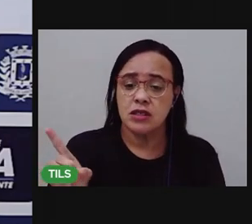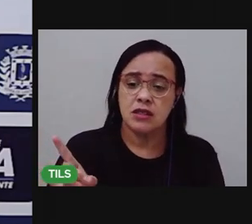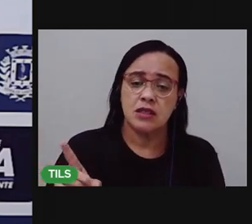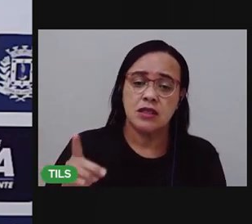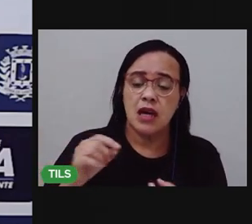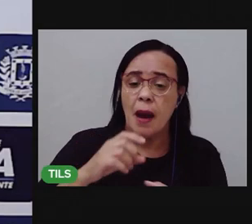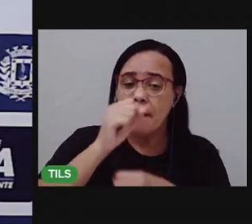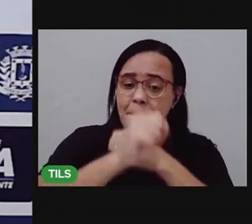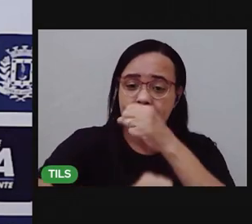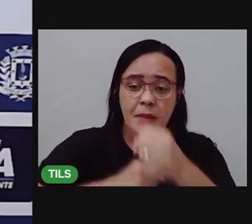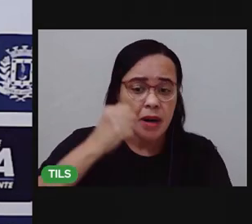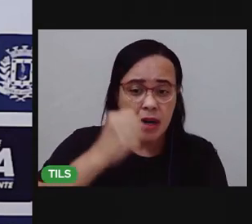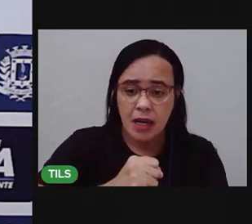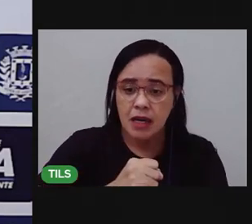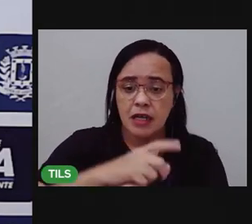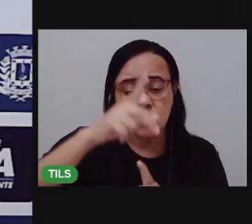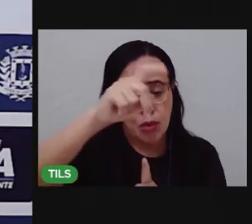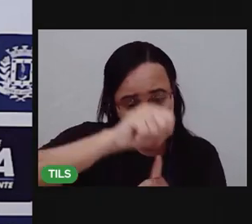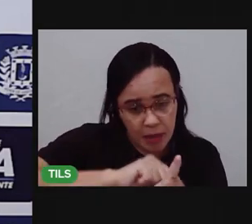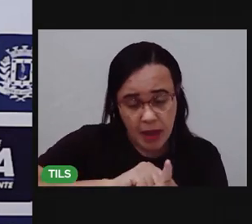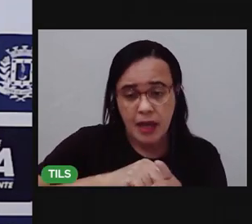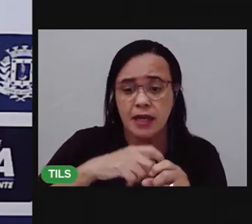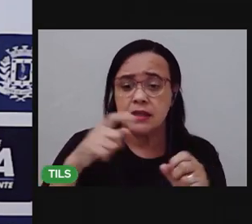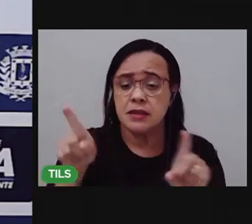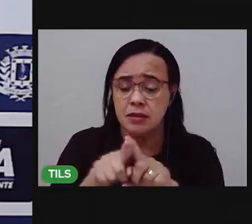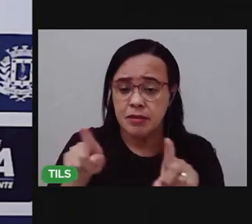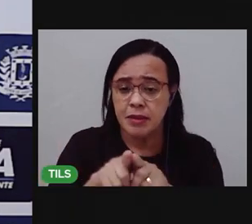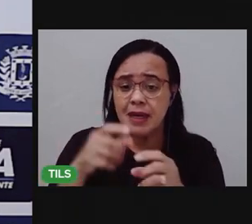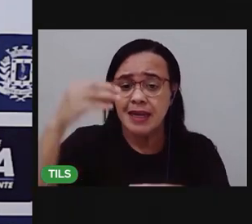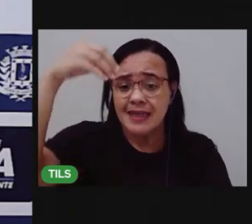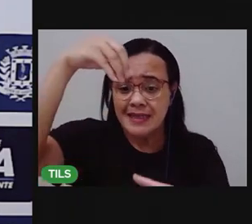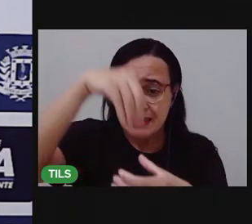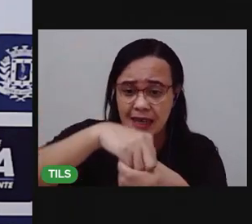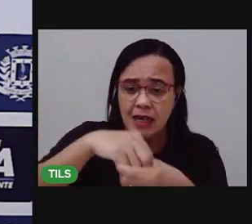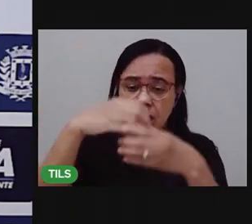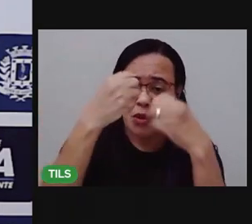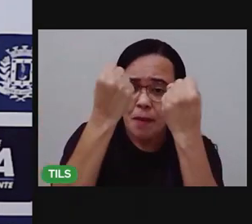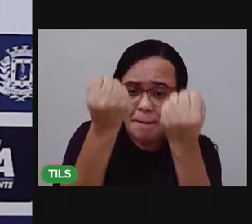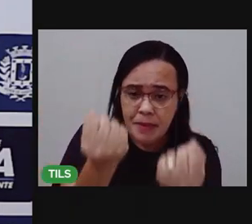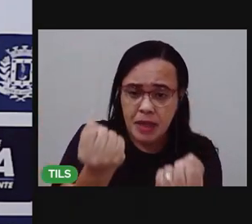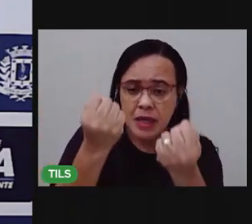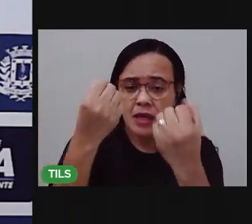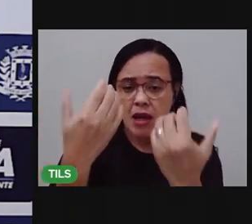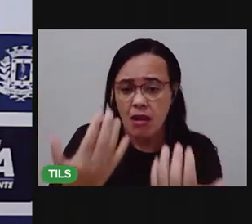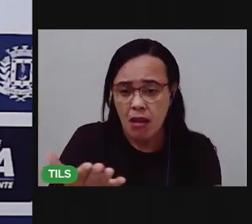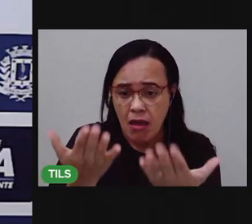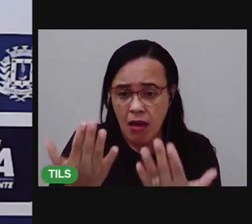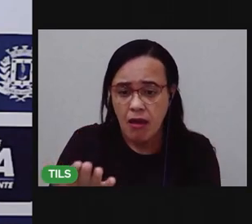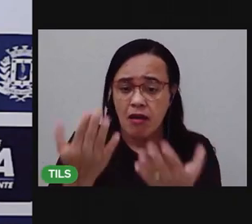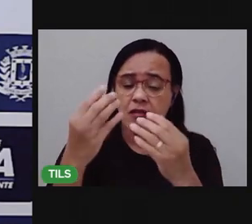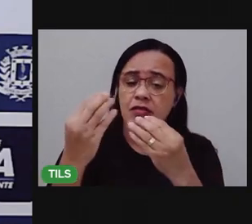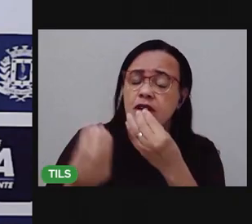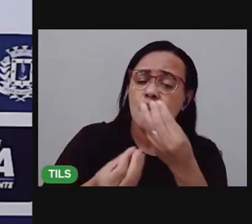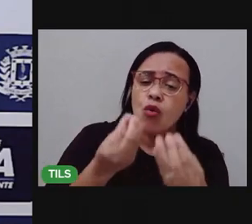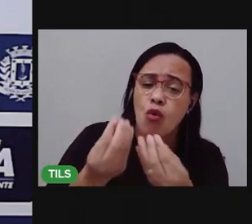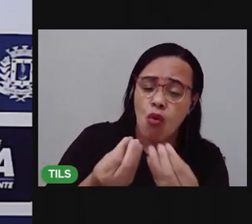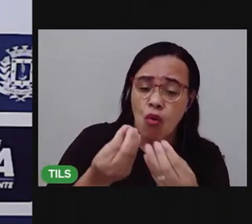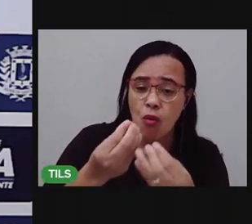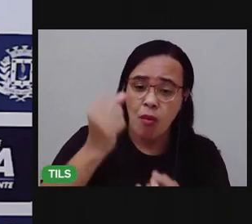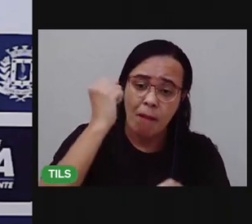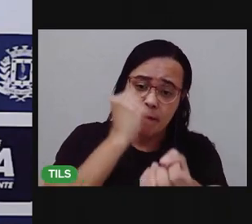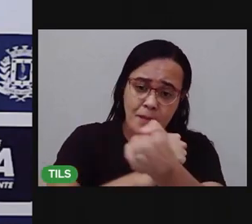o peso, o nome do produto, o tipo de produto, a marca, né?